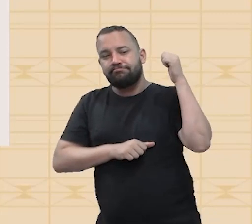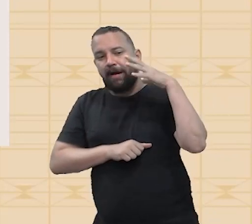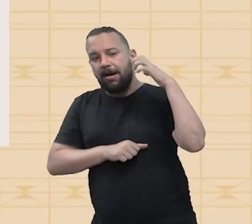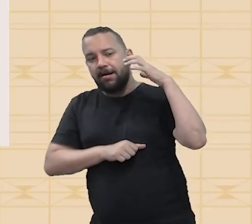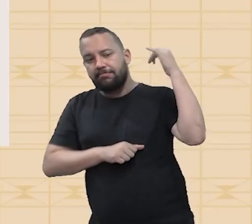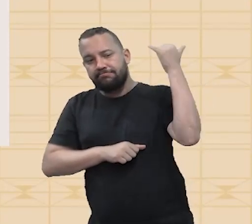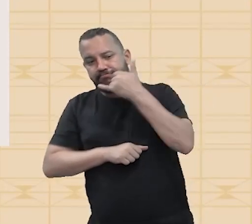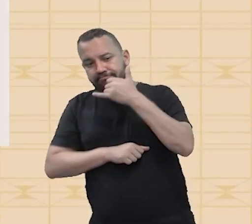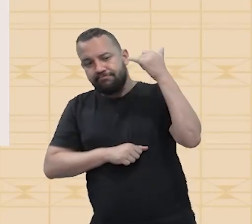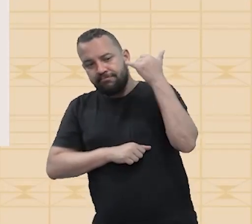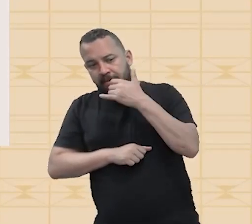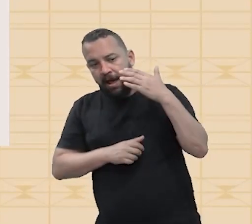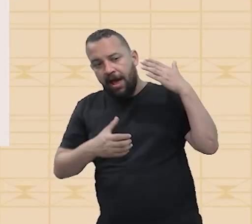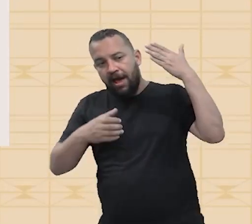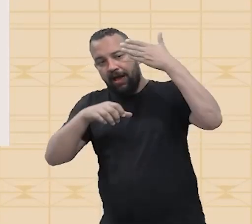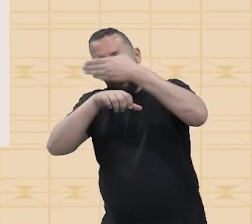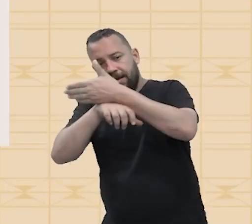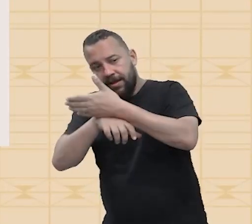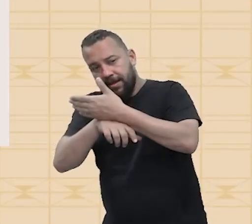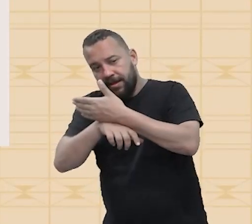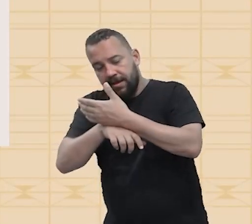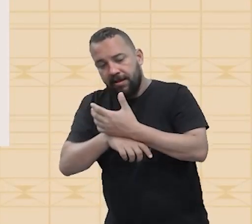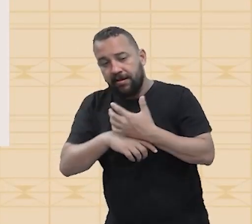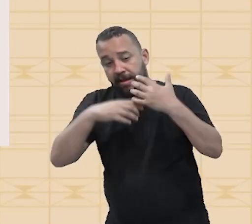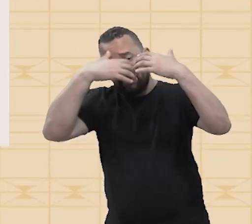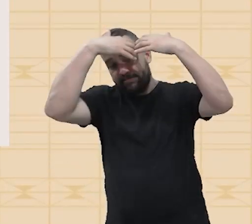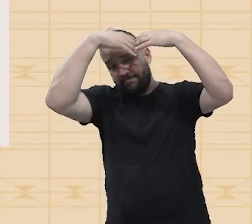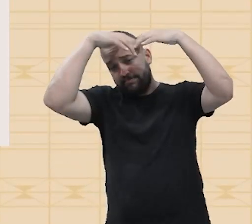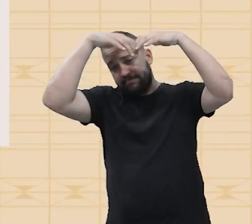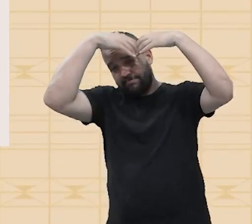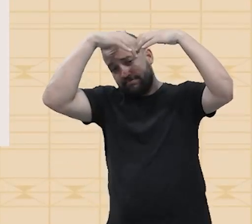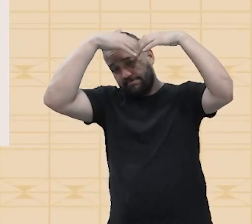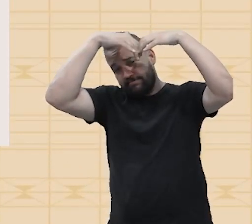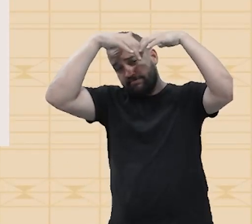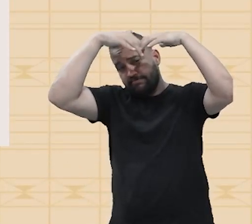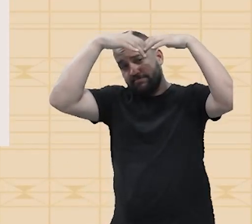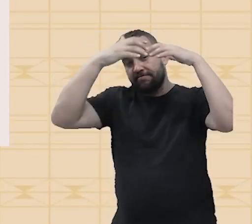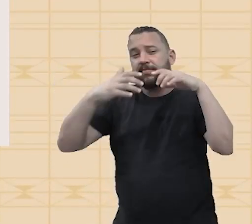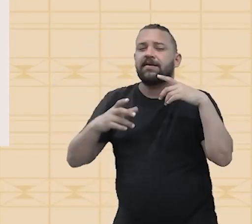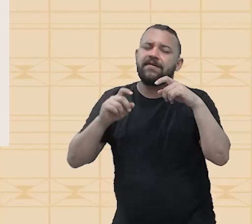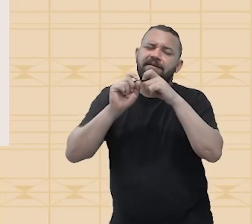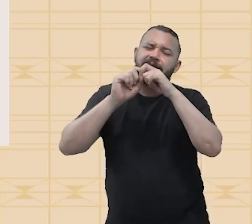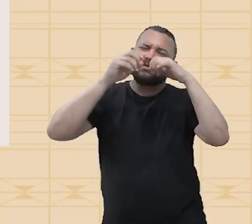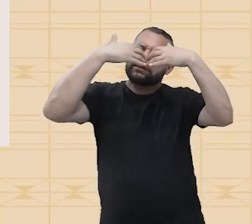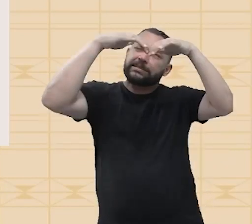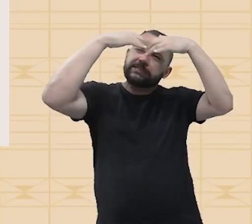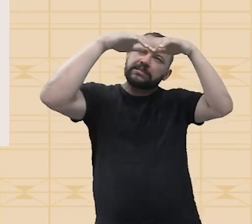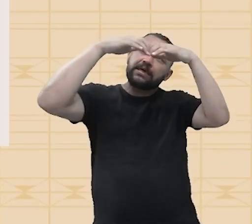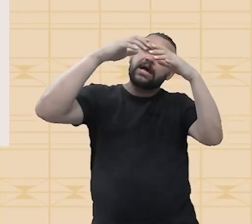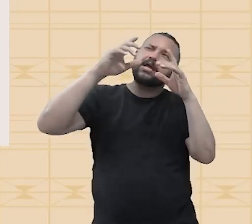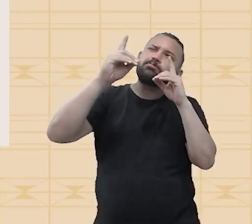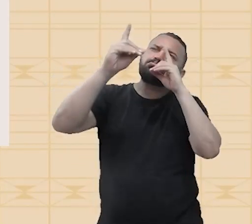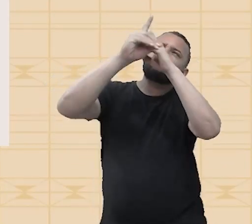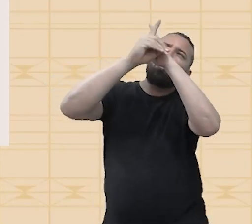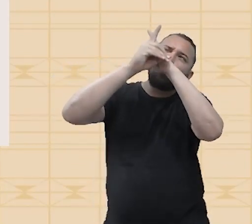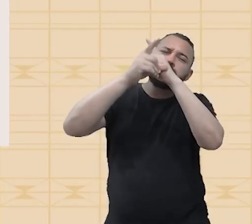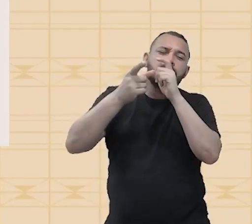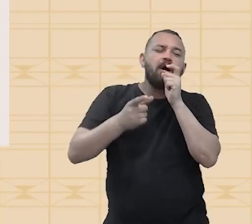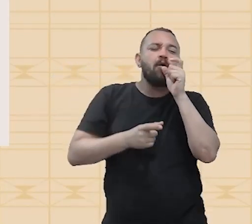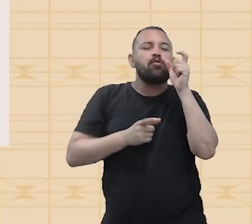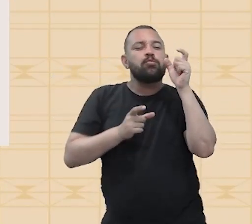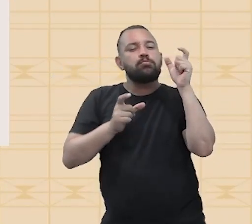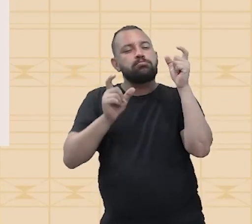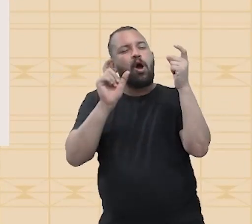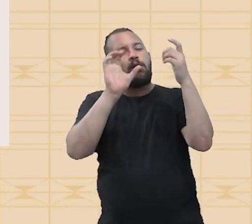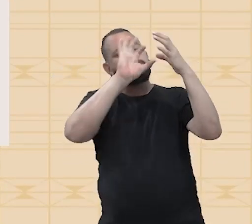ele vai para o lóbulo temporal, as nossas têmporas, fazendo com que haja a identificação daquilo que a gente